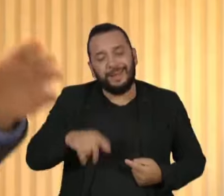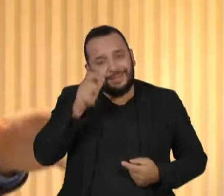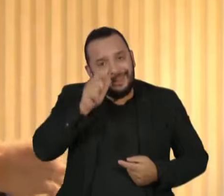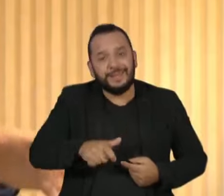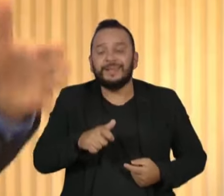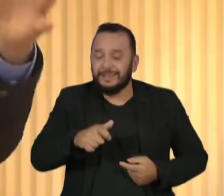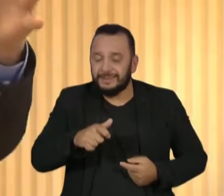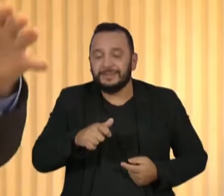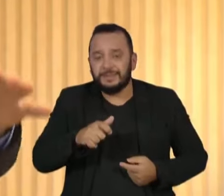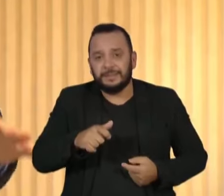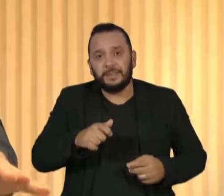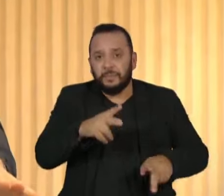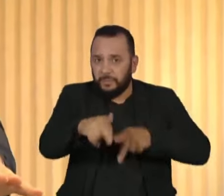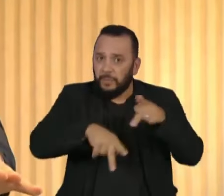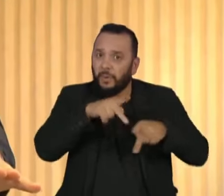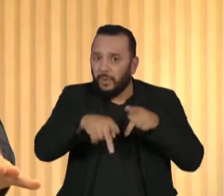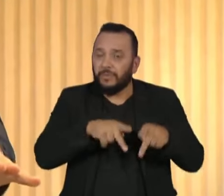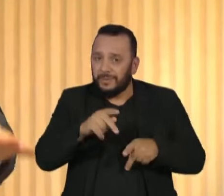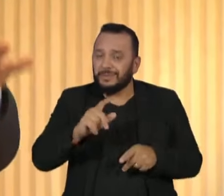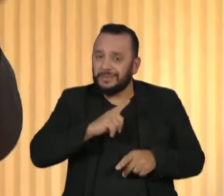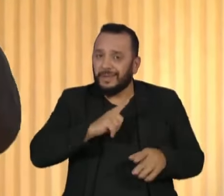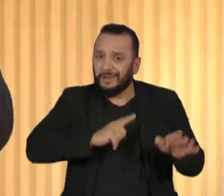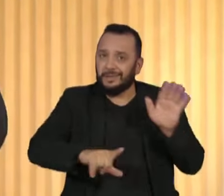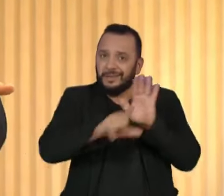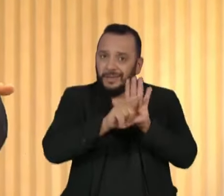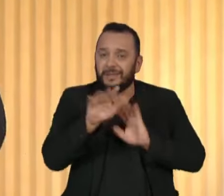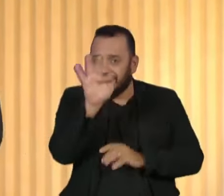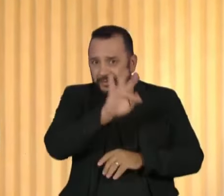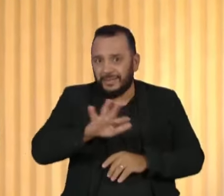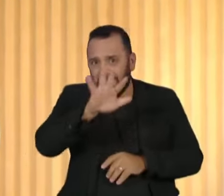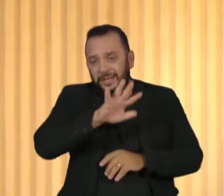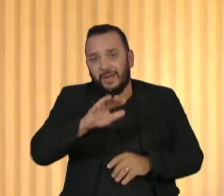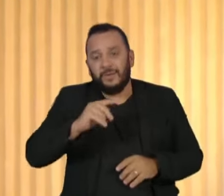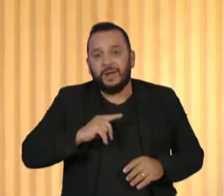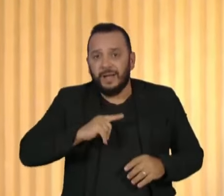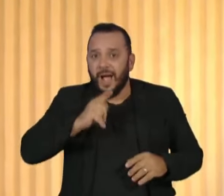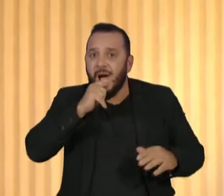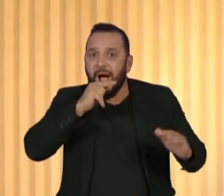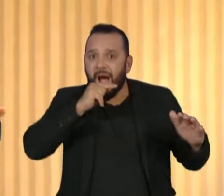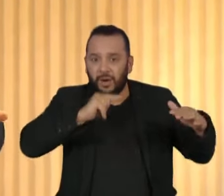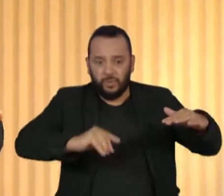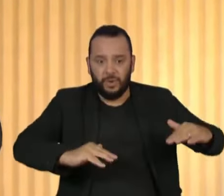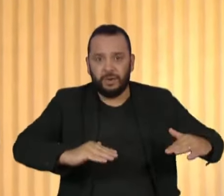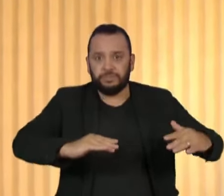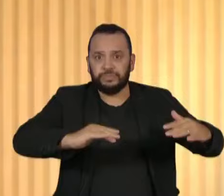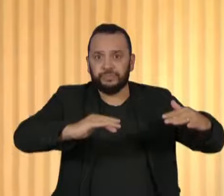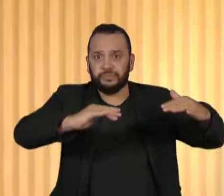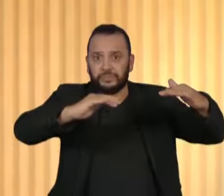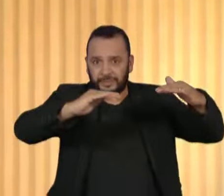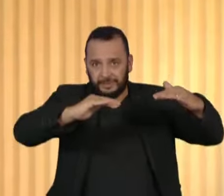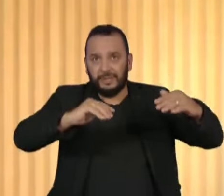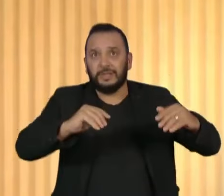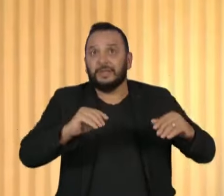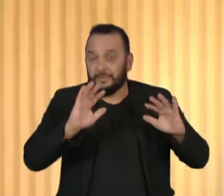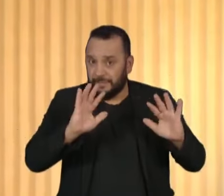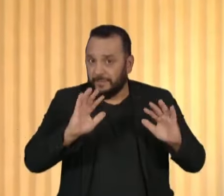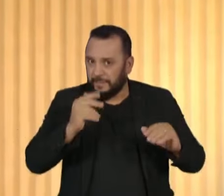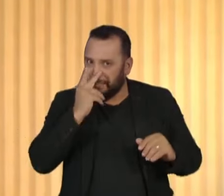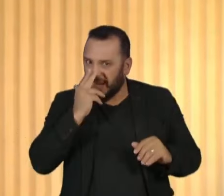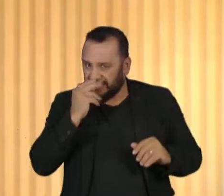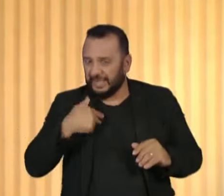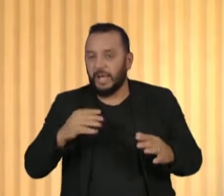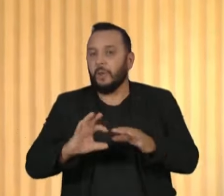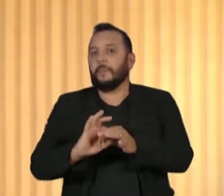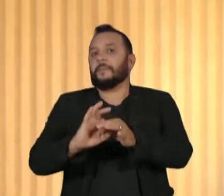público de acordo com a legislação vigente em nível federal. Reservação de água em áreas de preservação permanente, porque isso não foi colocado na tua pergunta, como se eu estivesse